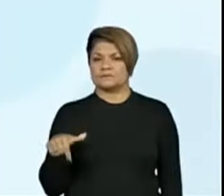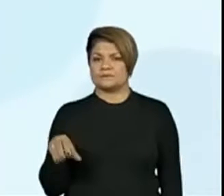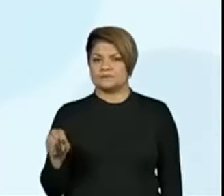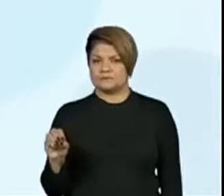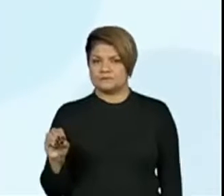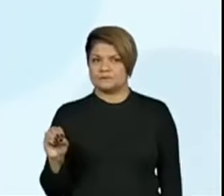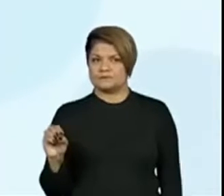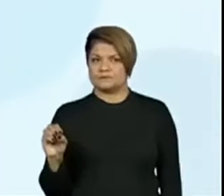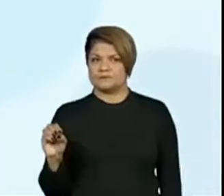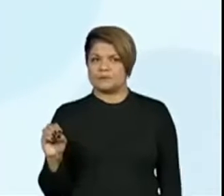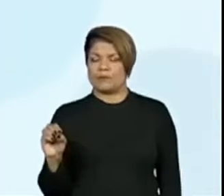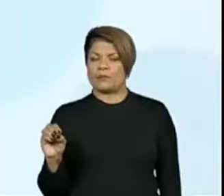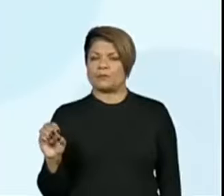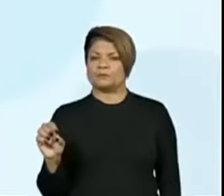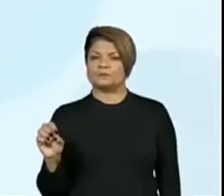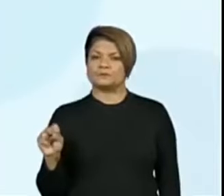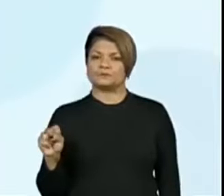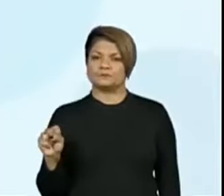70.